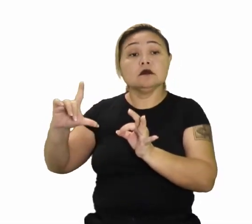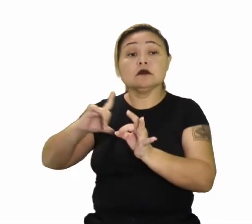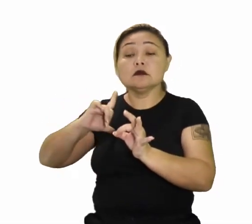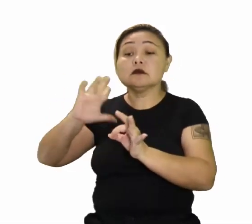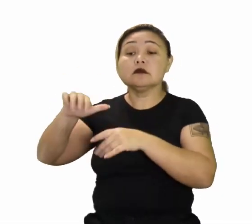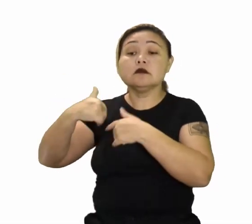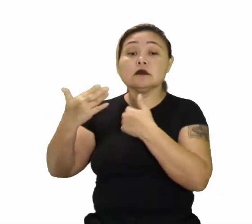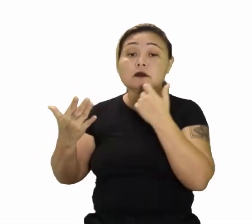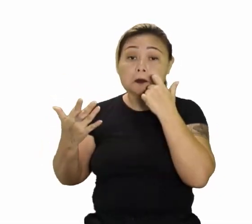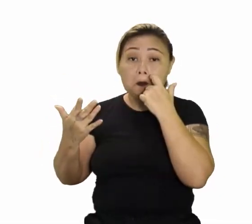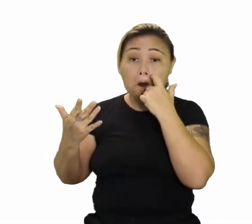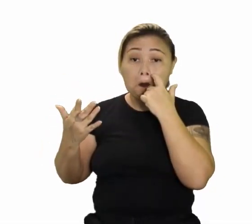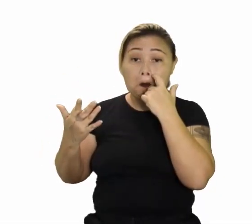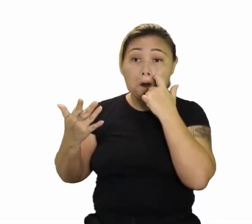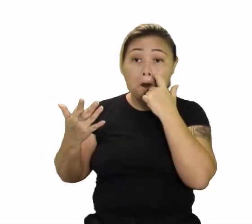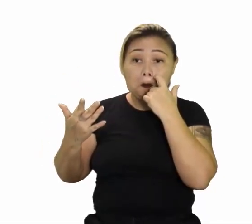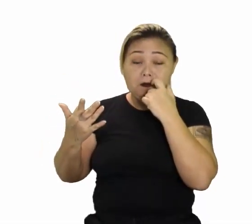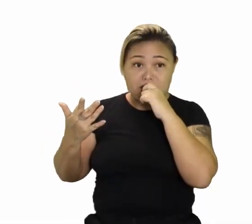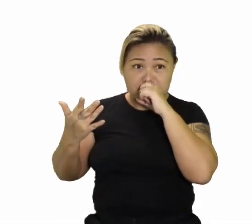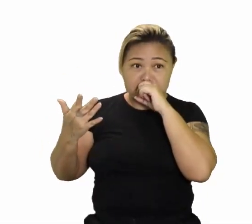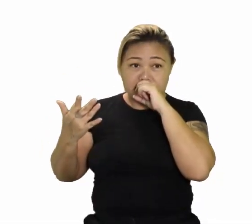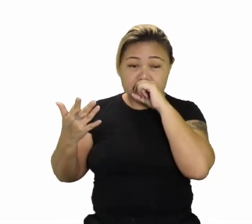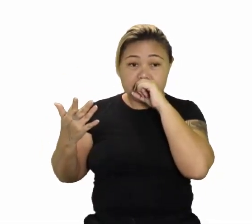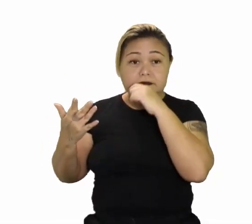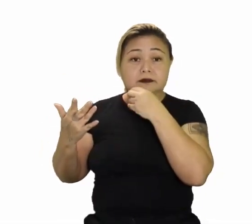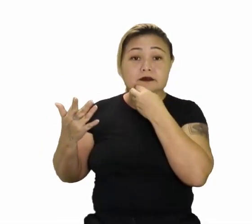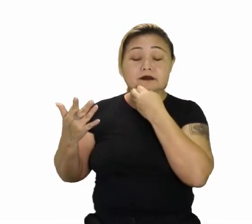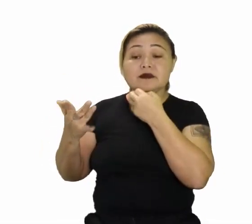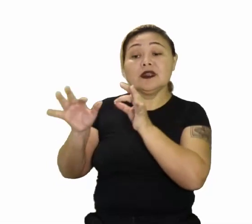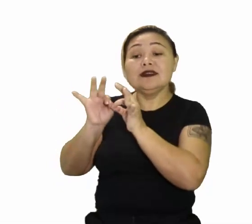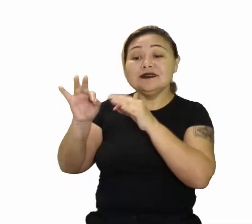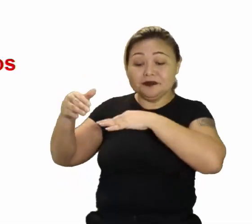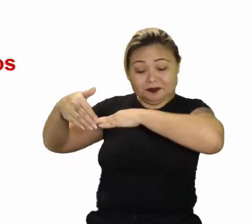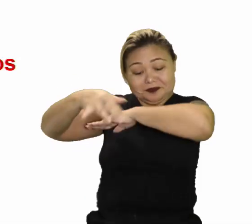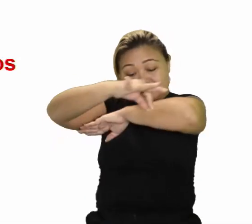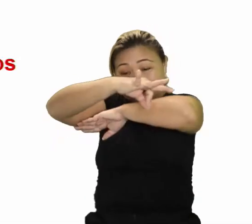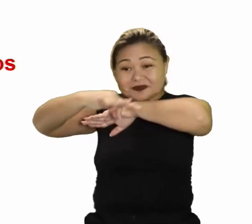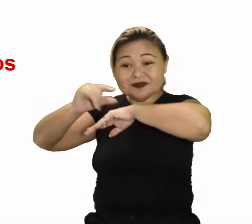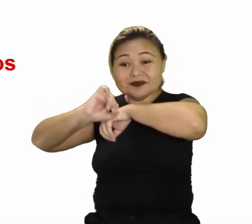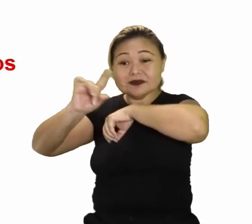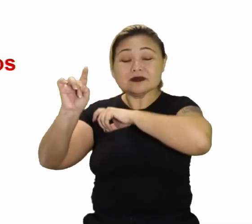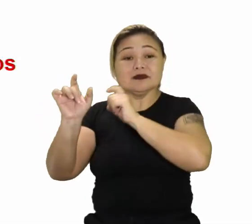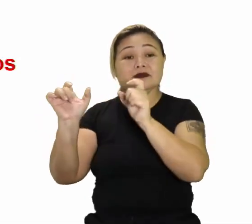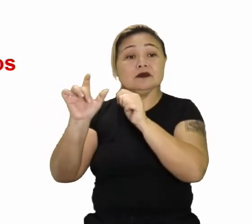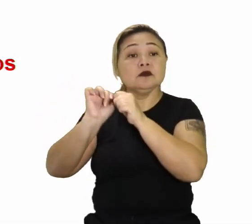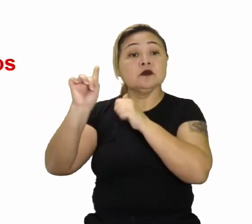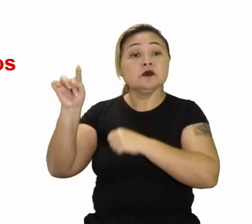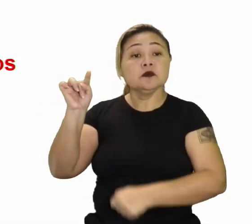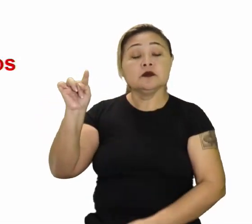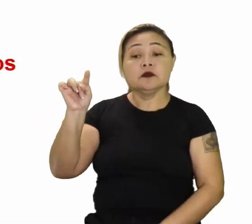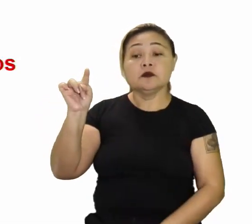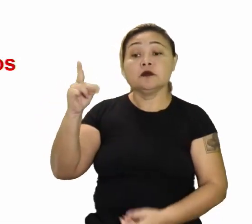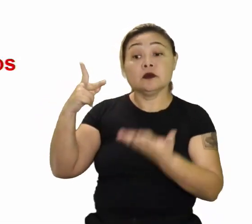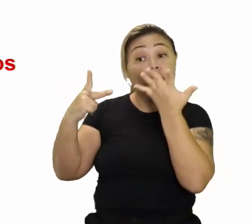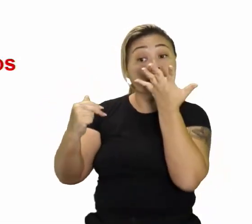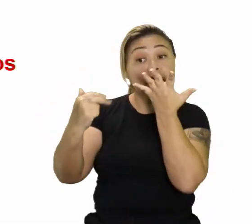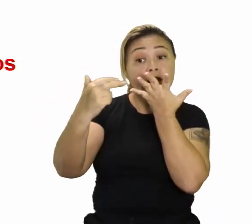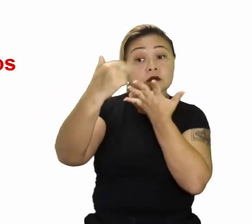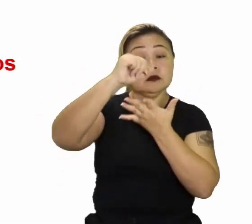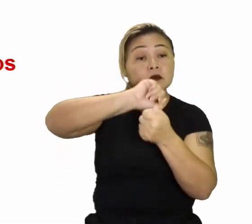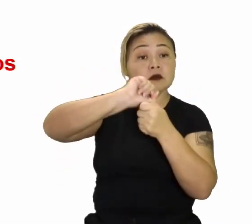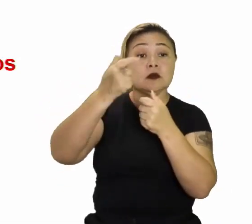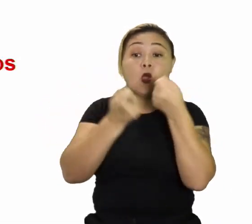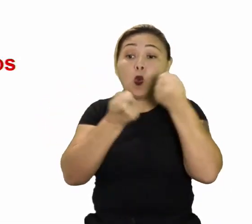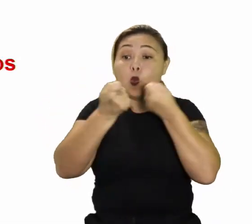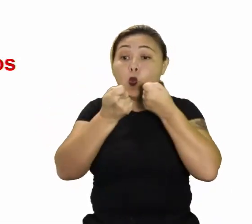que levar em consideração. Meu Deus, eu detesto esse sublinhado. Não sei quem botou esse sublinhado. Aí, ó, a poda, o